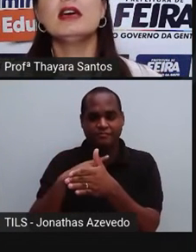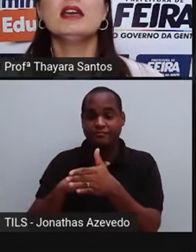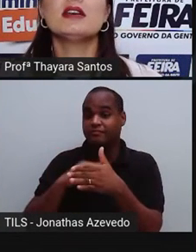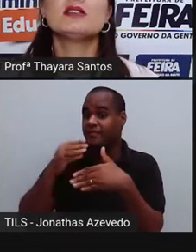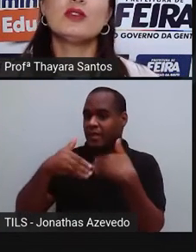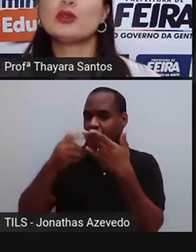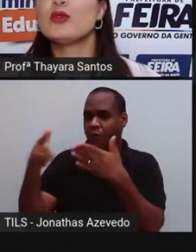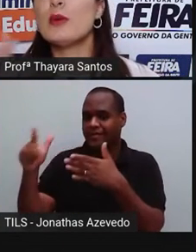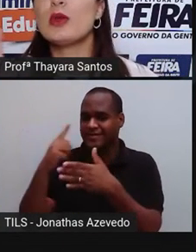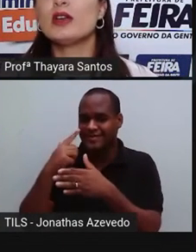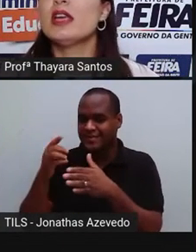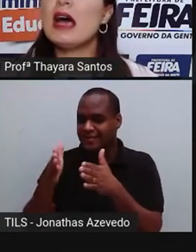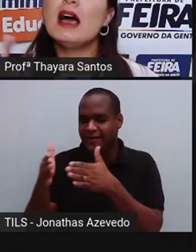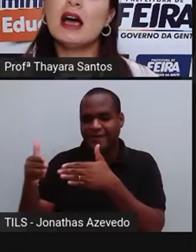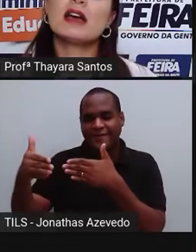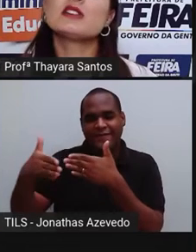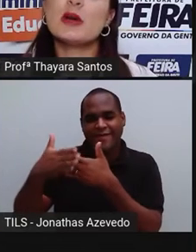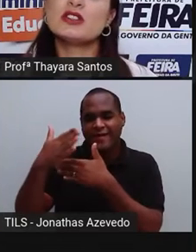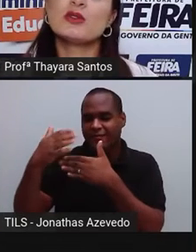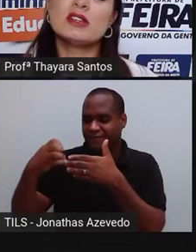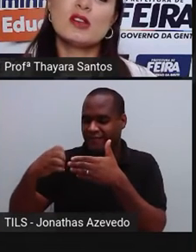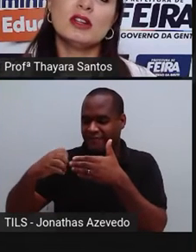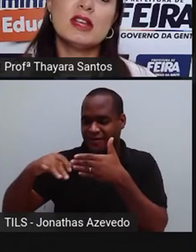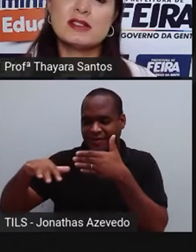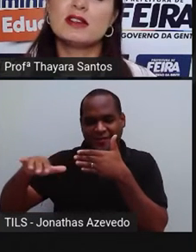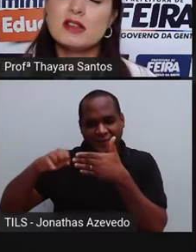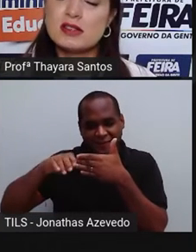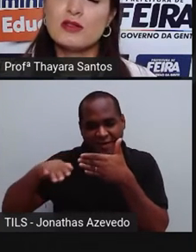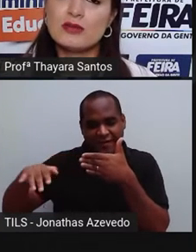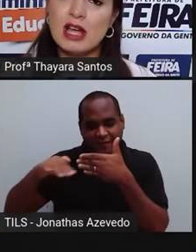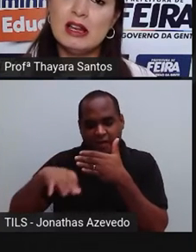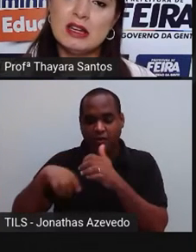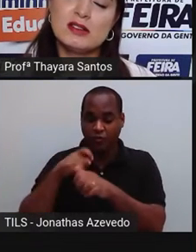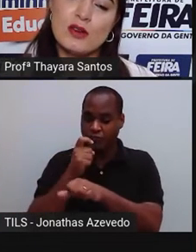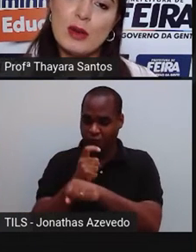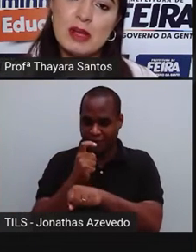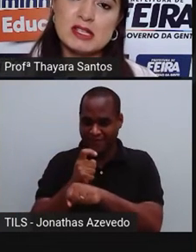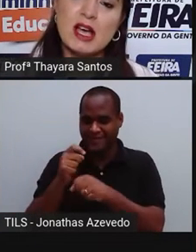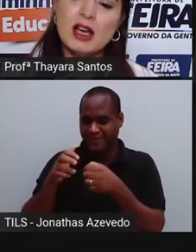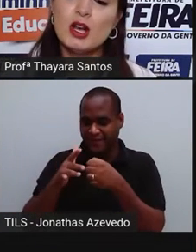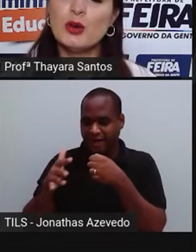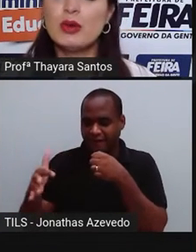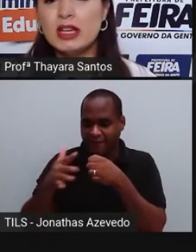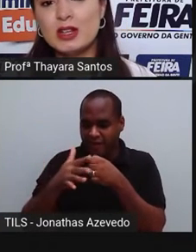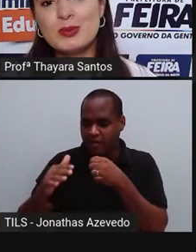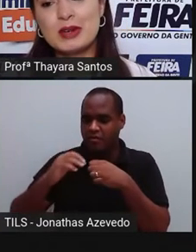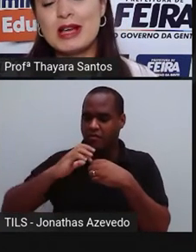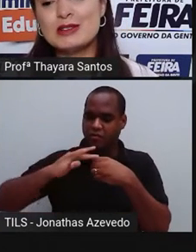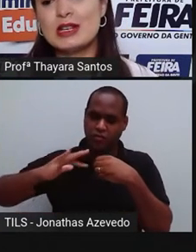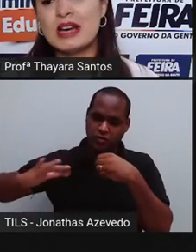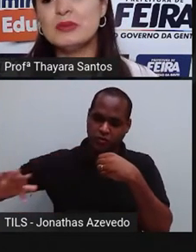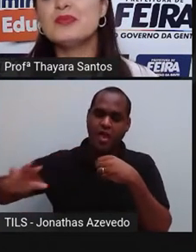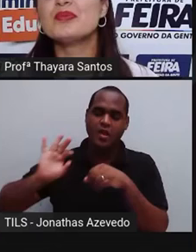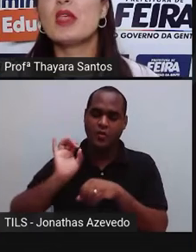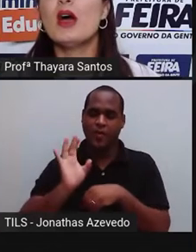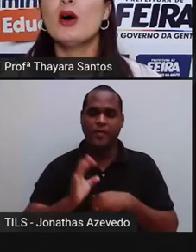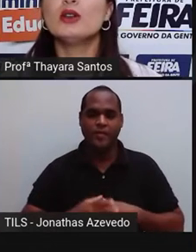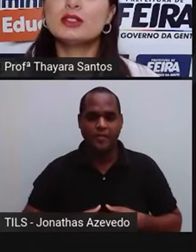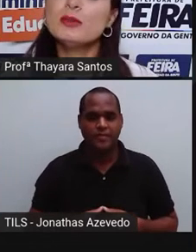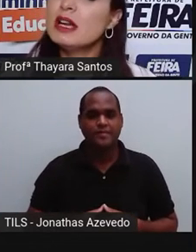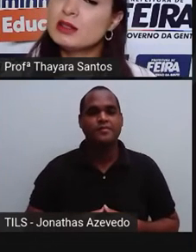entrada, e esse filtro vai bloquear aquelas partículas sólidas grandes que vão estar ali. Só vai passar o líquido para o lado de cá.